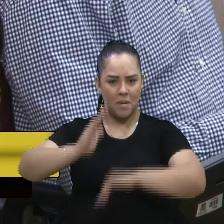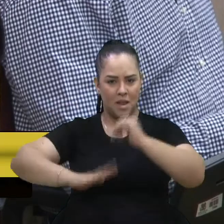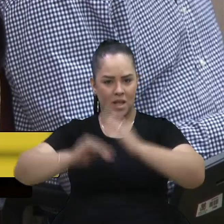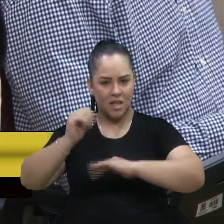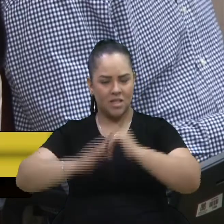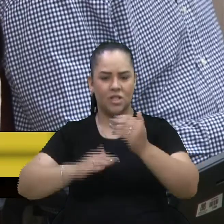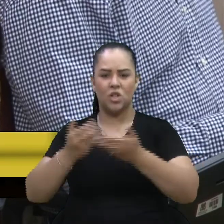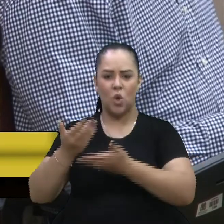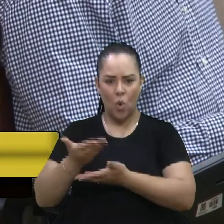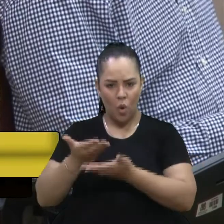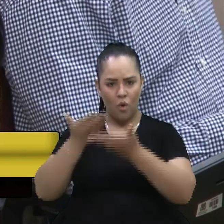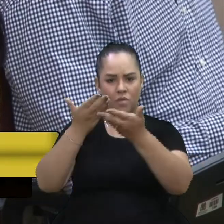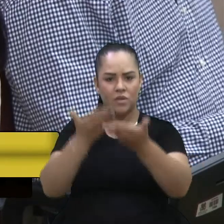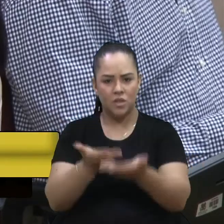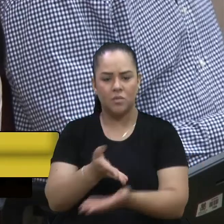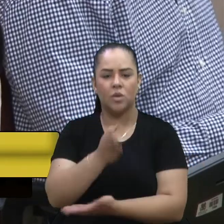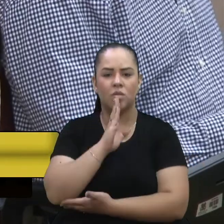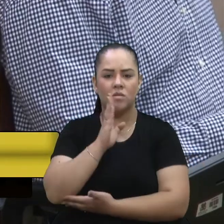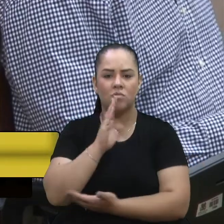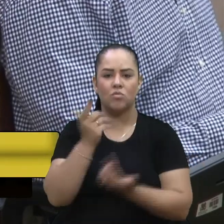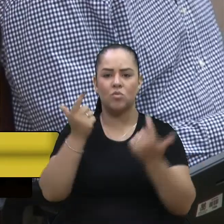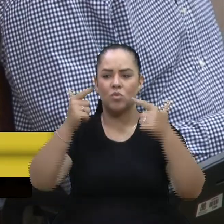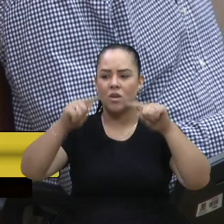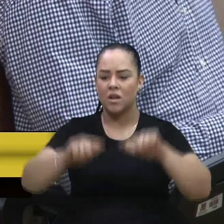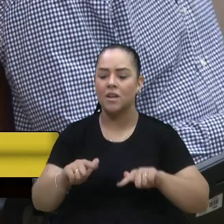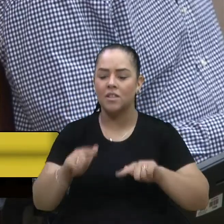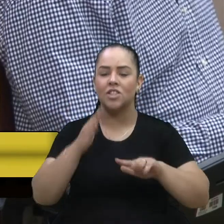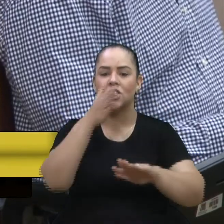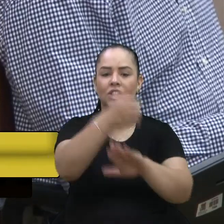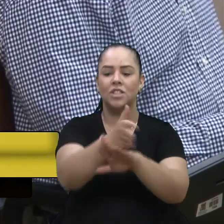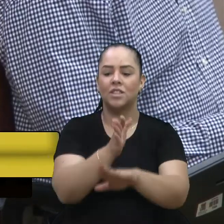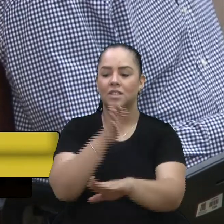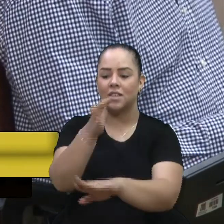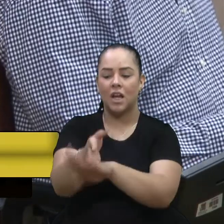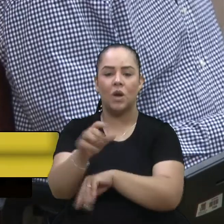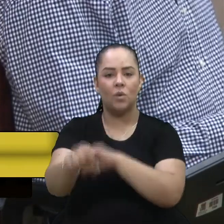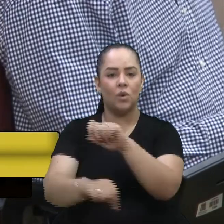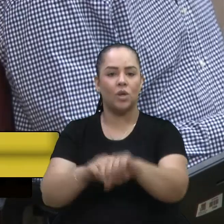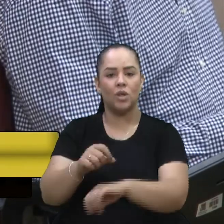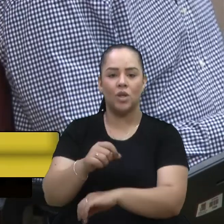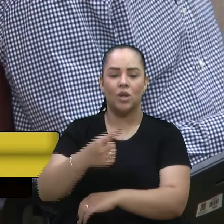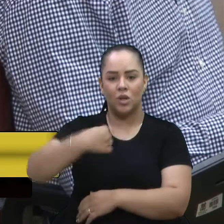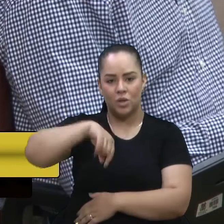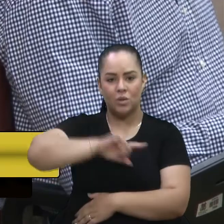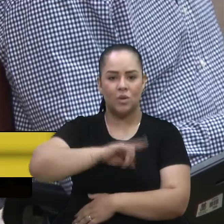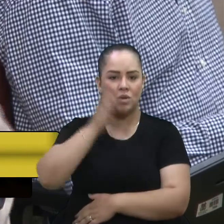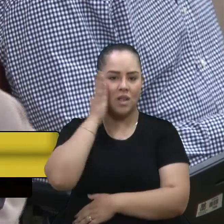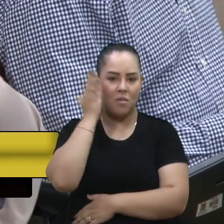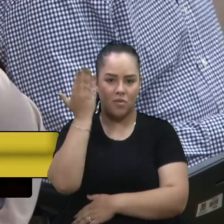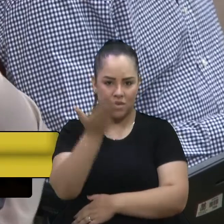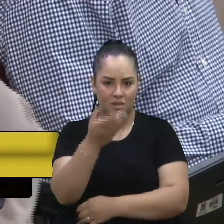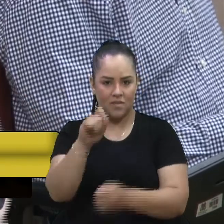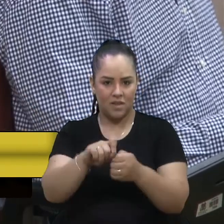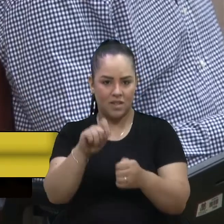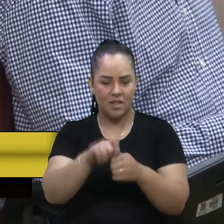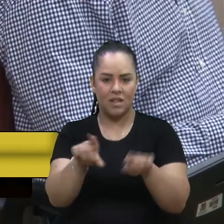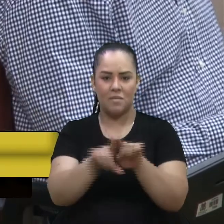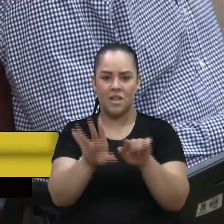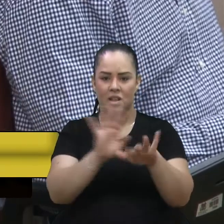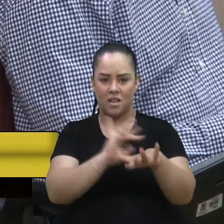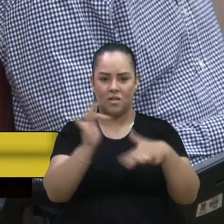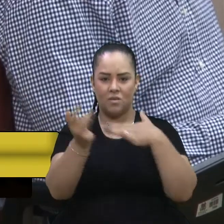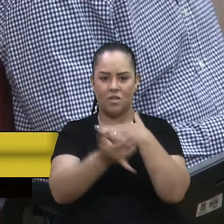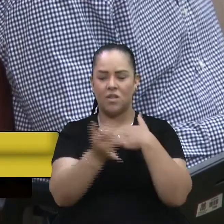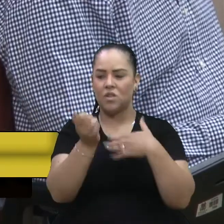convite para que vá conhecer esses lugares levar para esses lugares o que a gente vê que o senhor faz inclusive nas redes sociais mesmo de